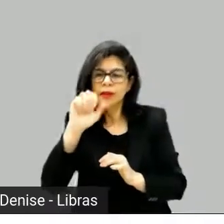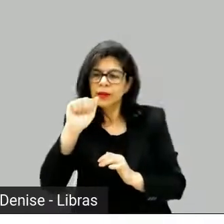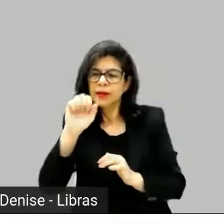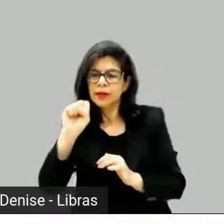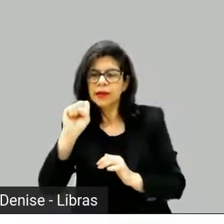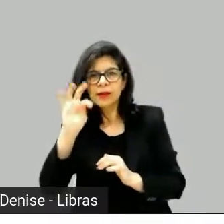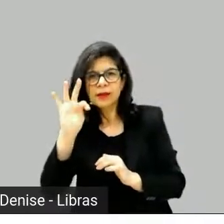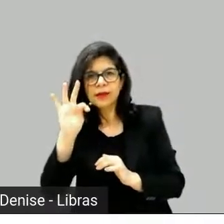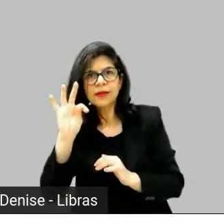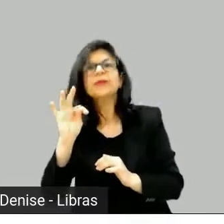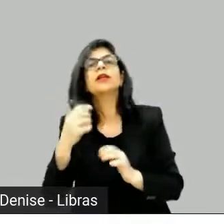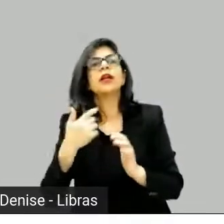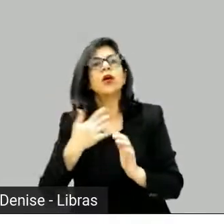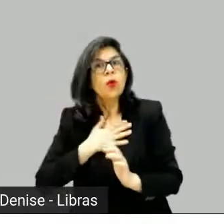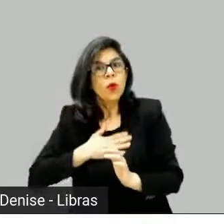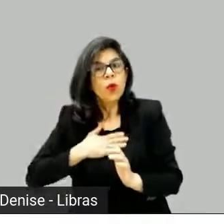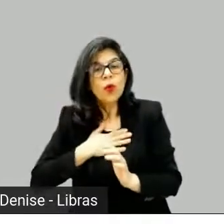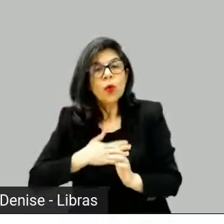praticamente, porque é só voz,